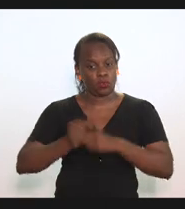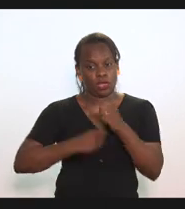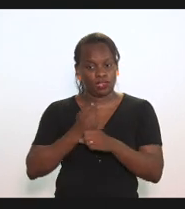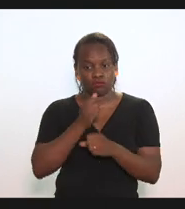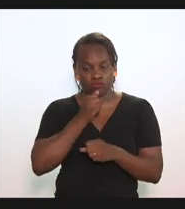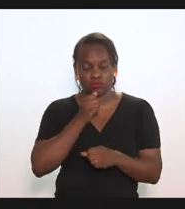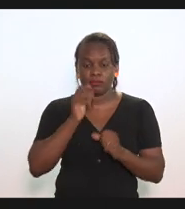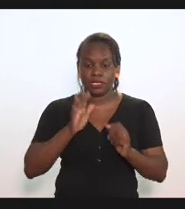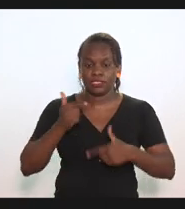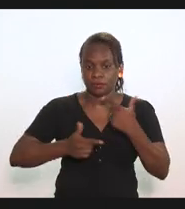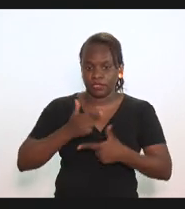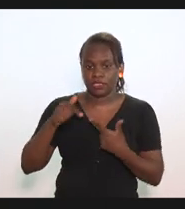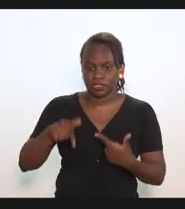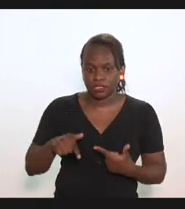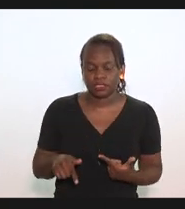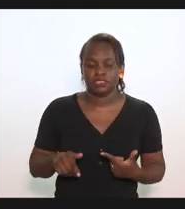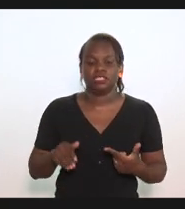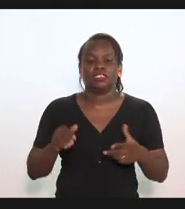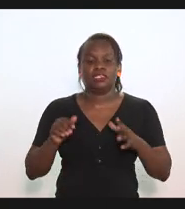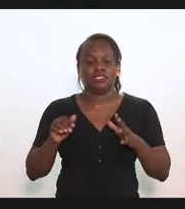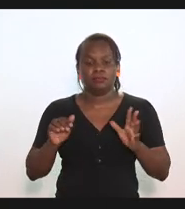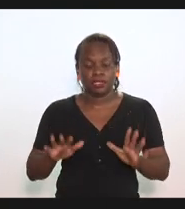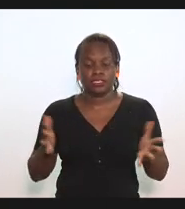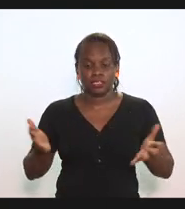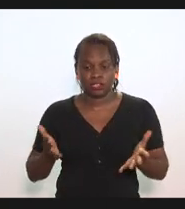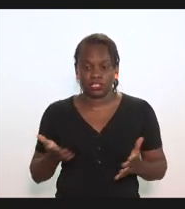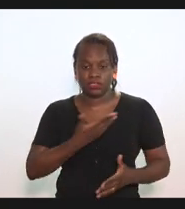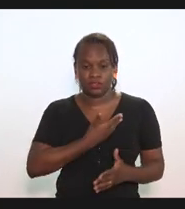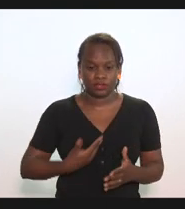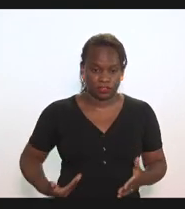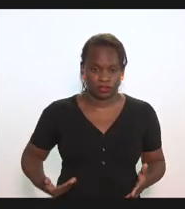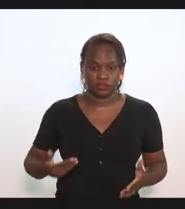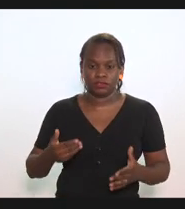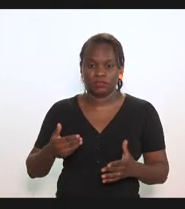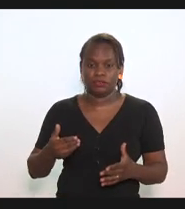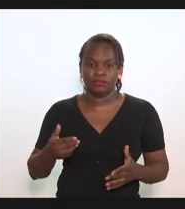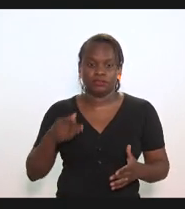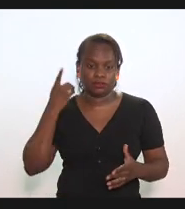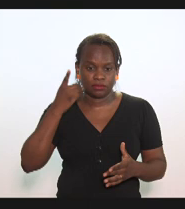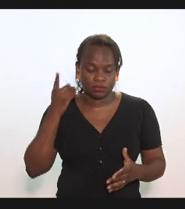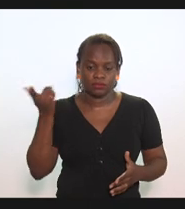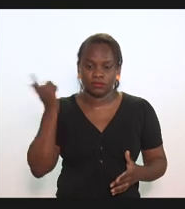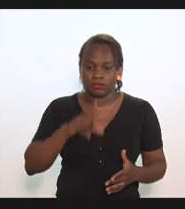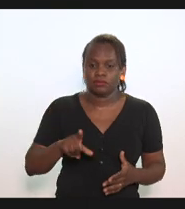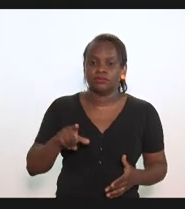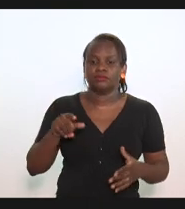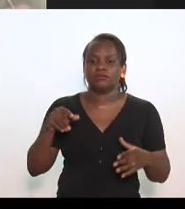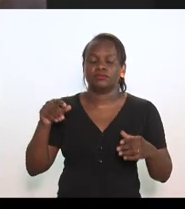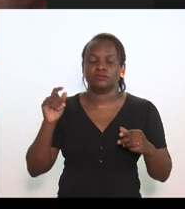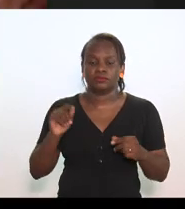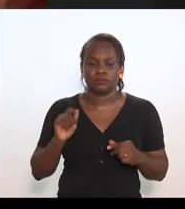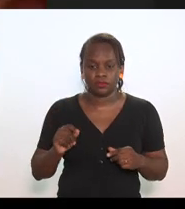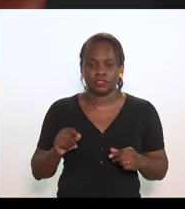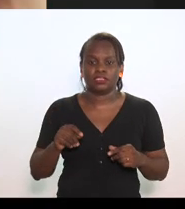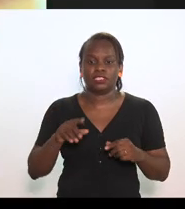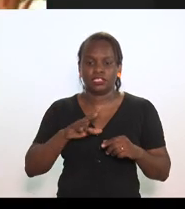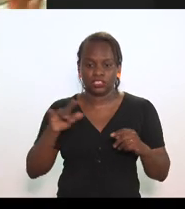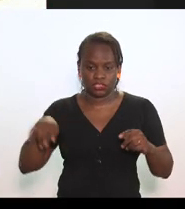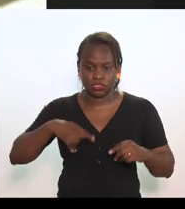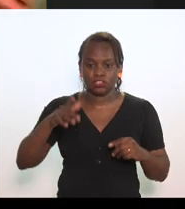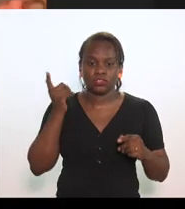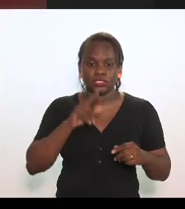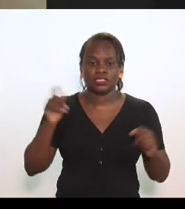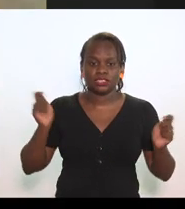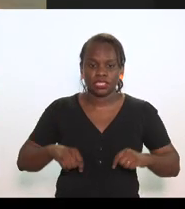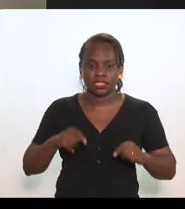a está trabalhando aqui e agora com esse convênio que o deputado arrumou para nós a gente vai poder estar fazendo